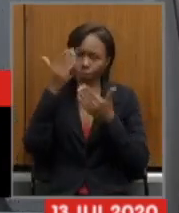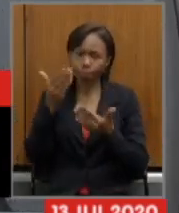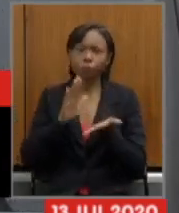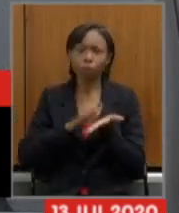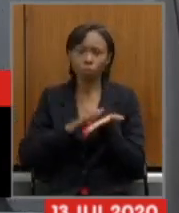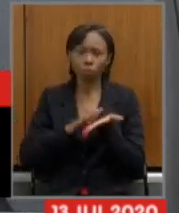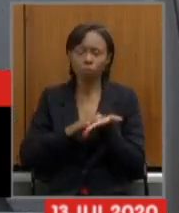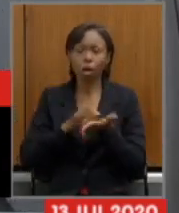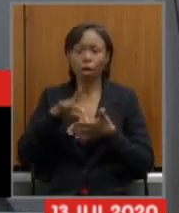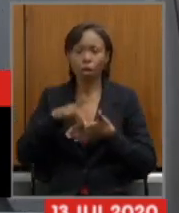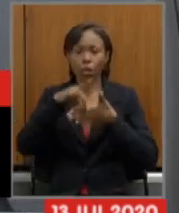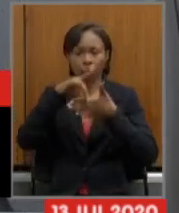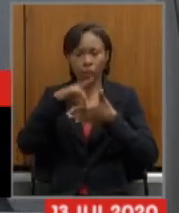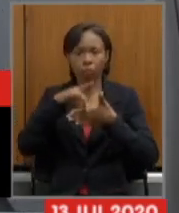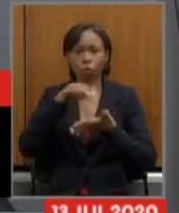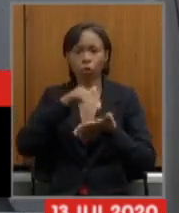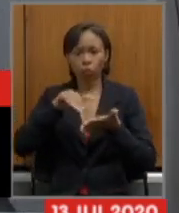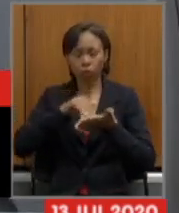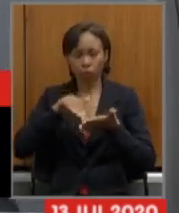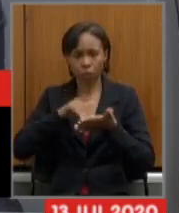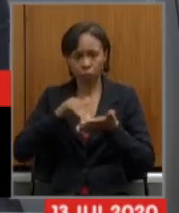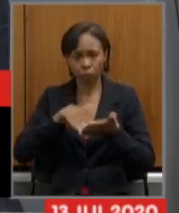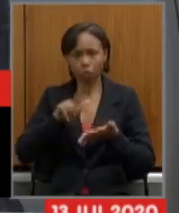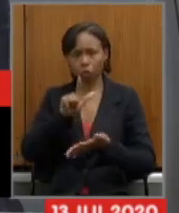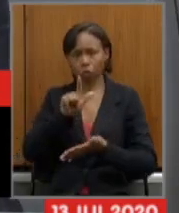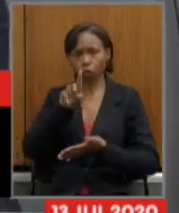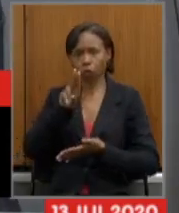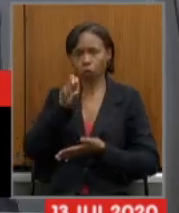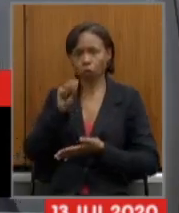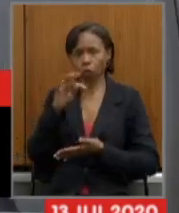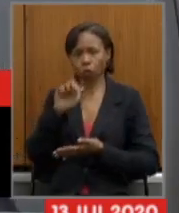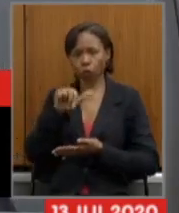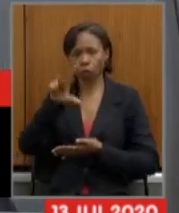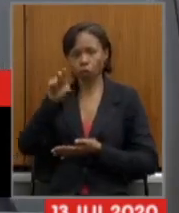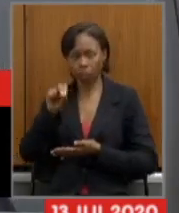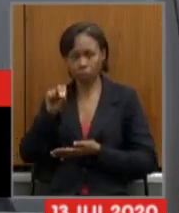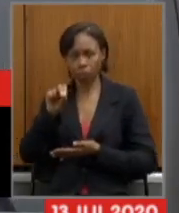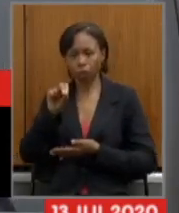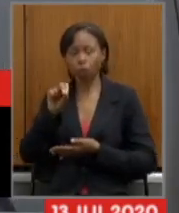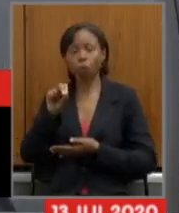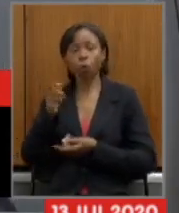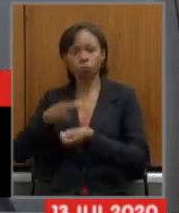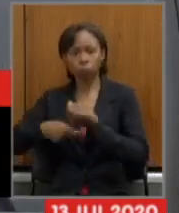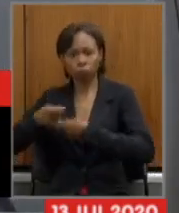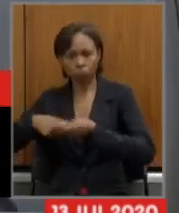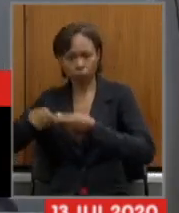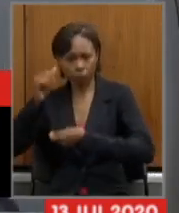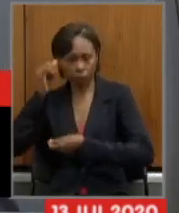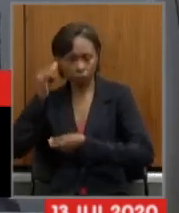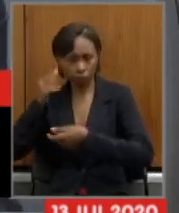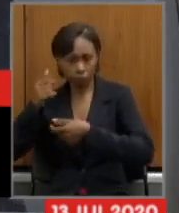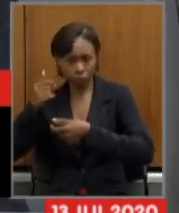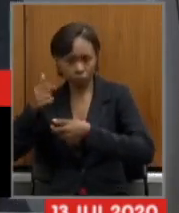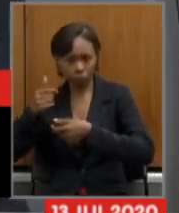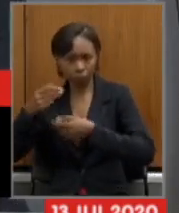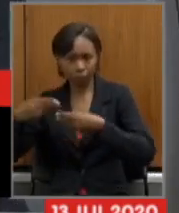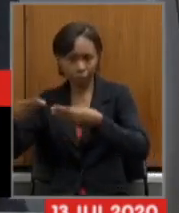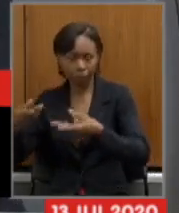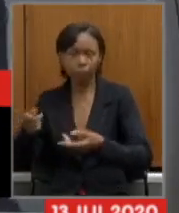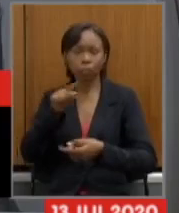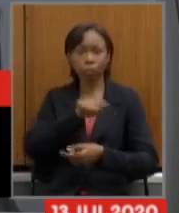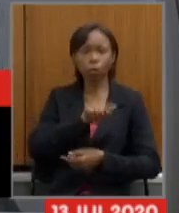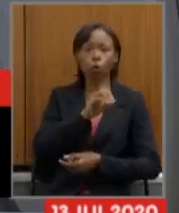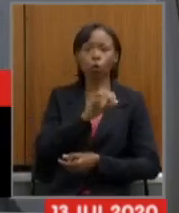e parabenizar a liderança do secretário gustavo barbosa secretário de fazenda e secretário otto levy secretário de planejamento do estado de minas